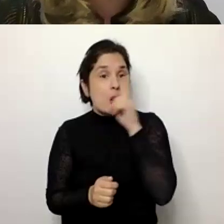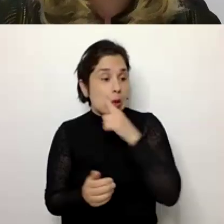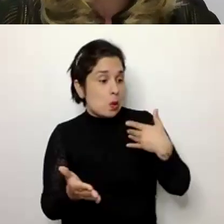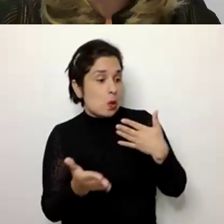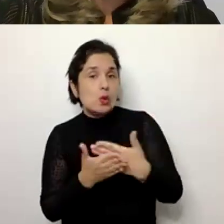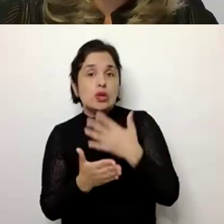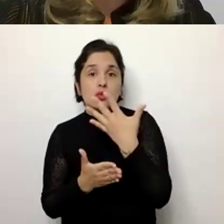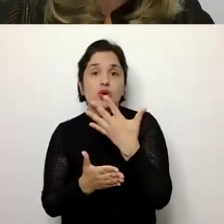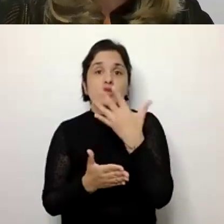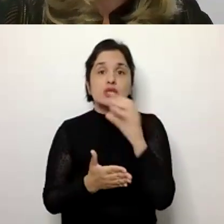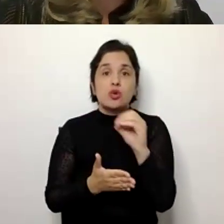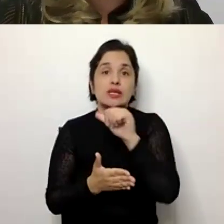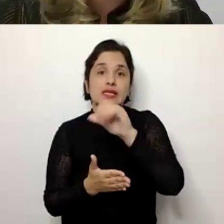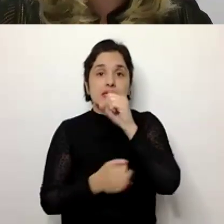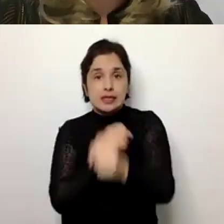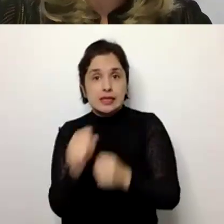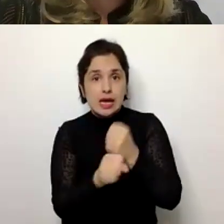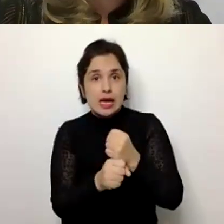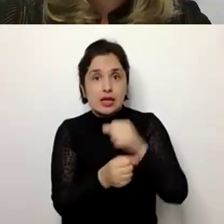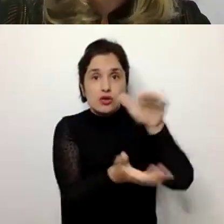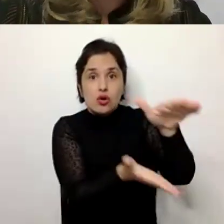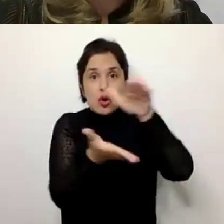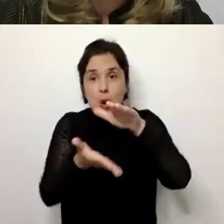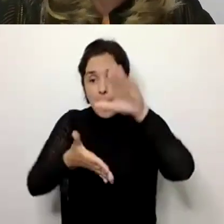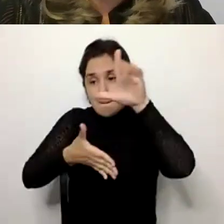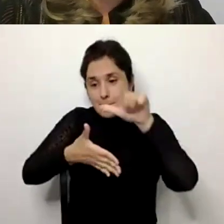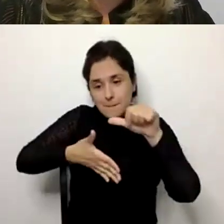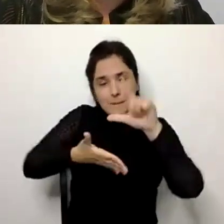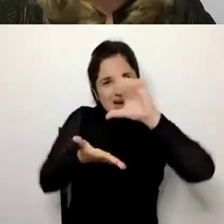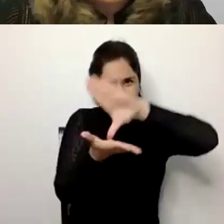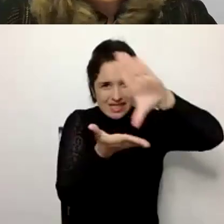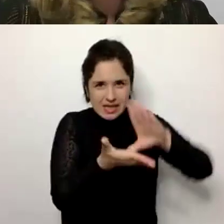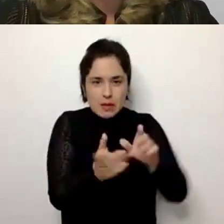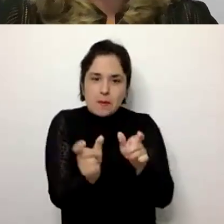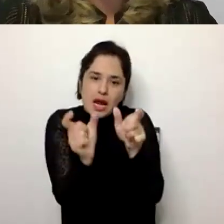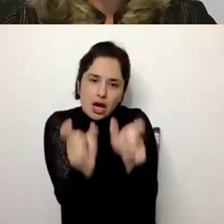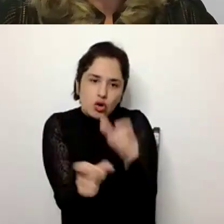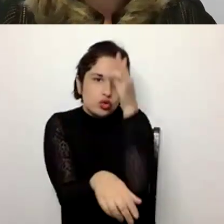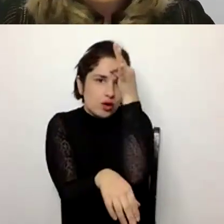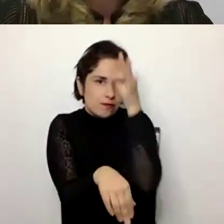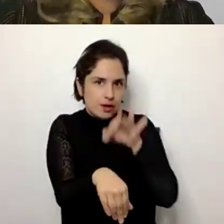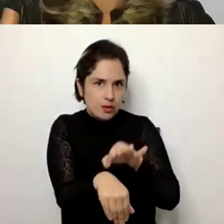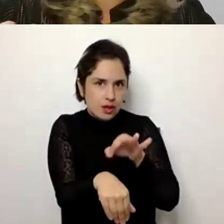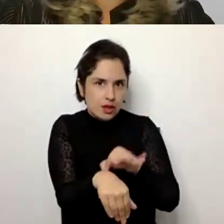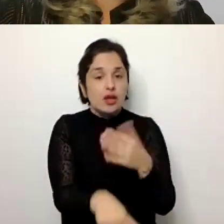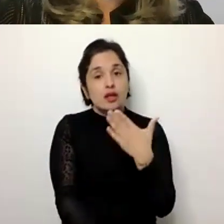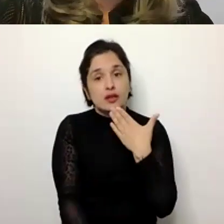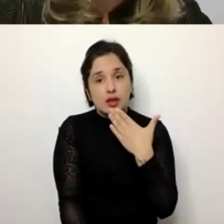60 anos, em grande parte dos países, para controlar as doenças, também